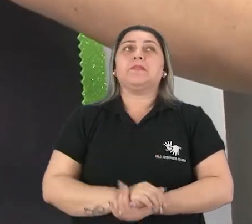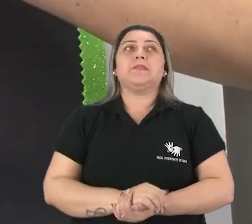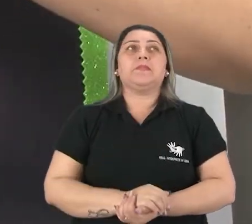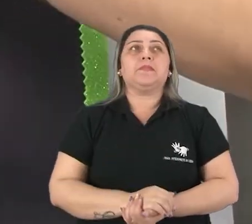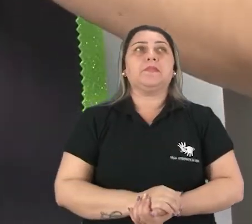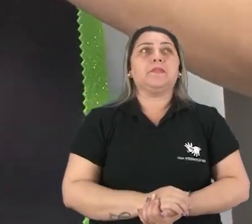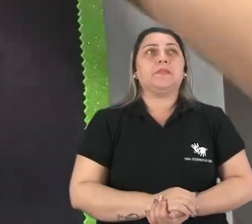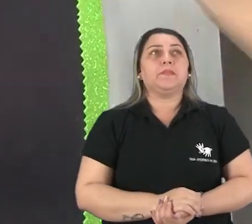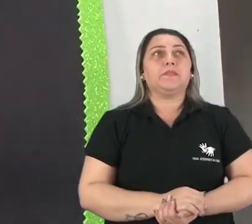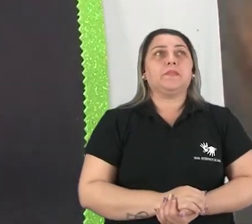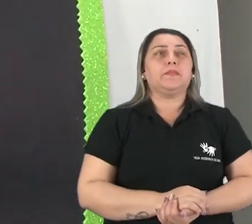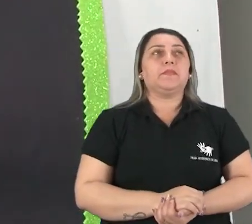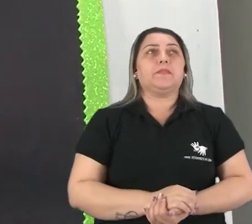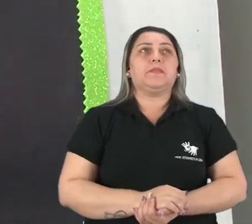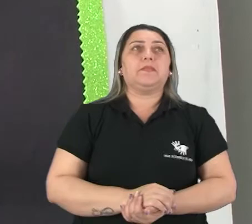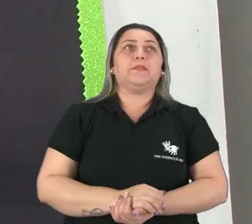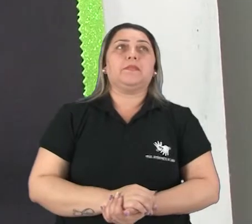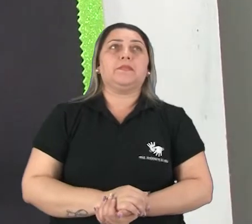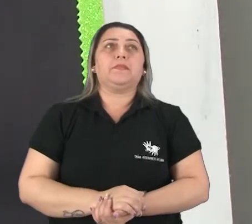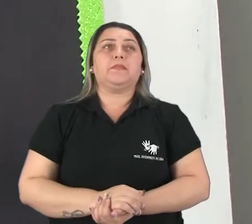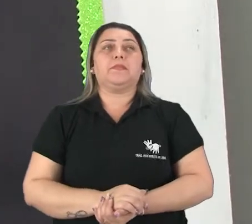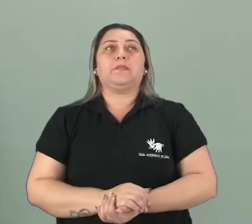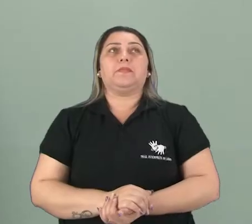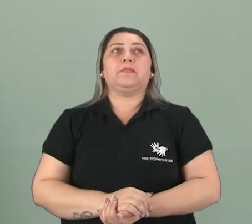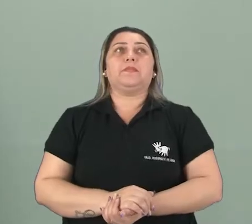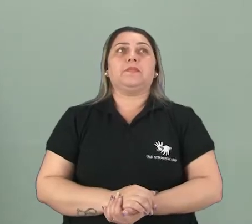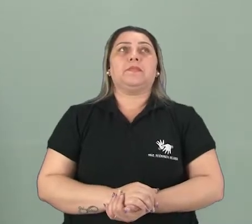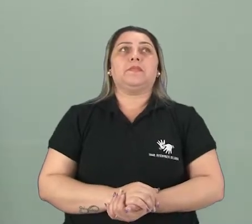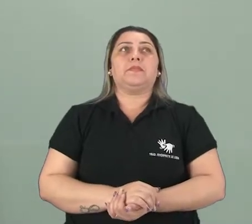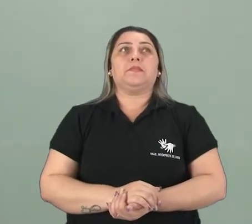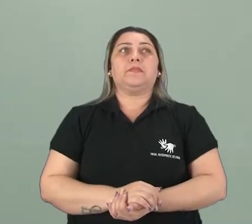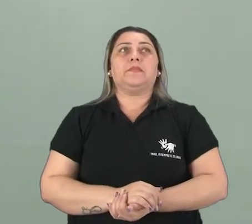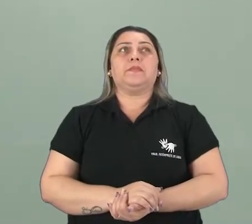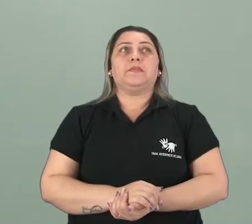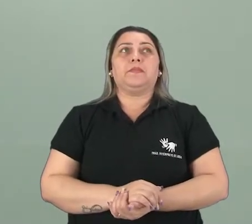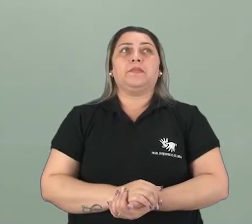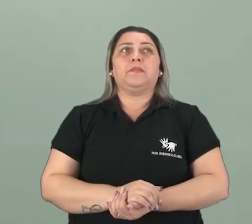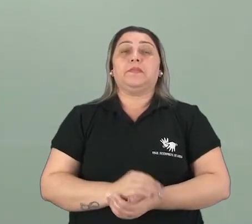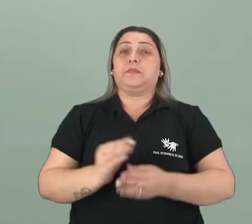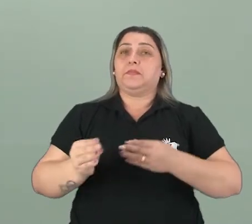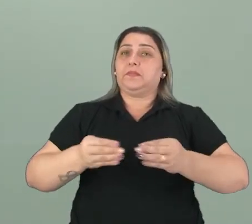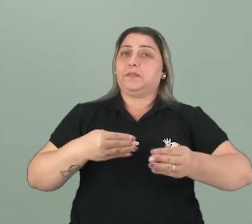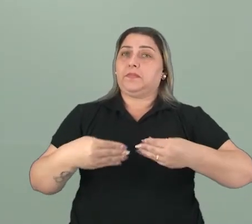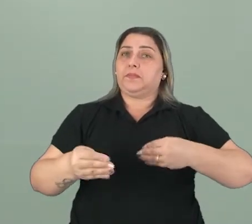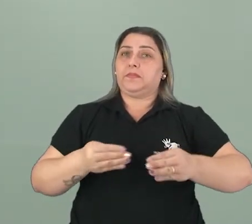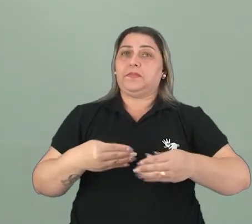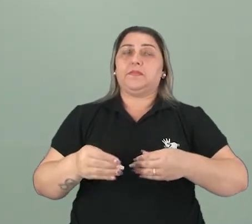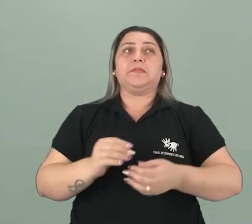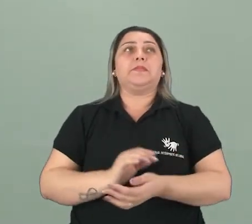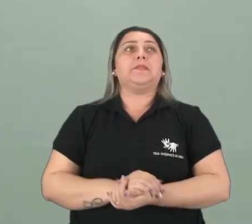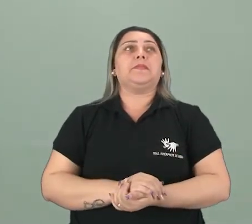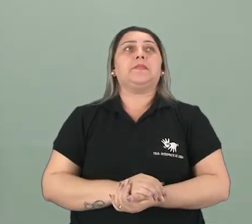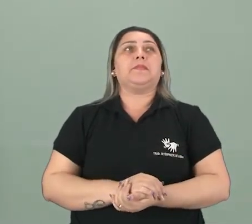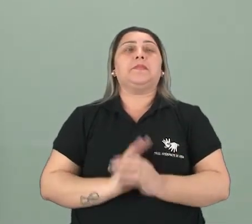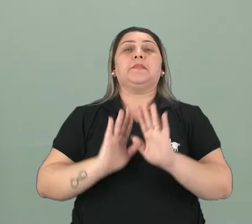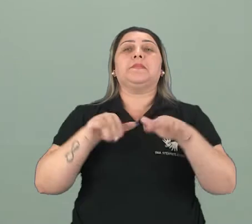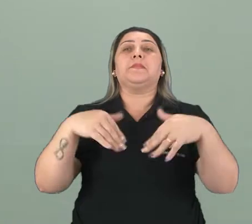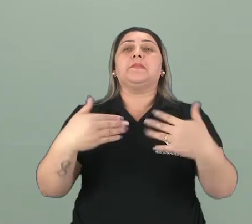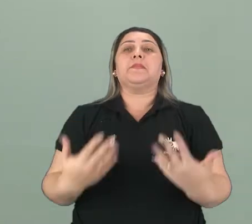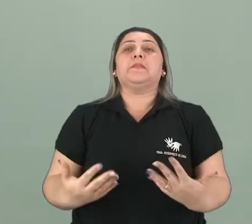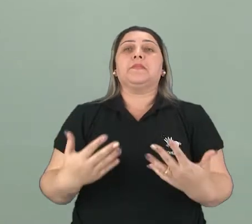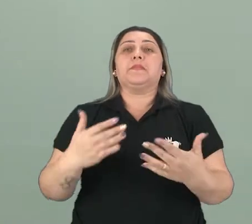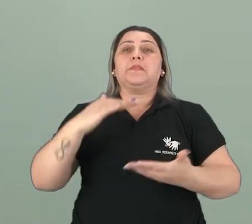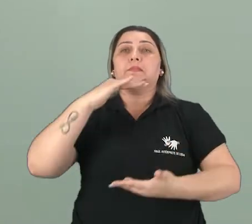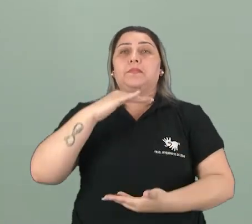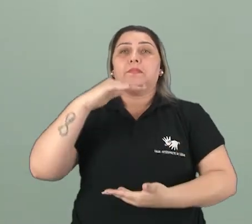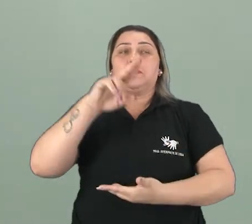A lixeira vermelha. Ela serve para jogarmos os plásticos. E quais são as